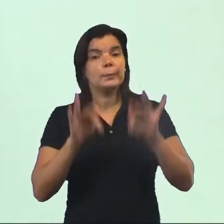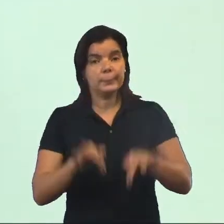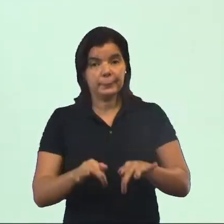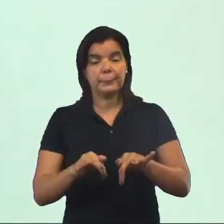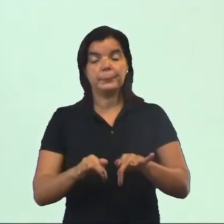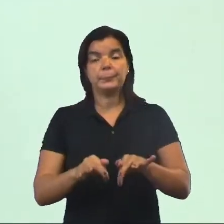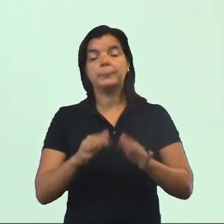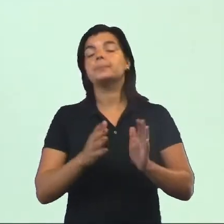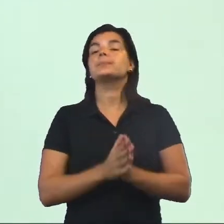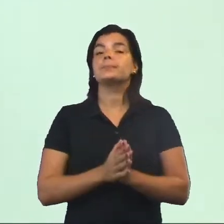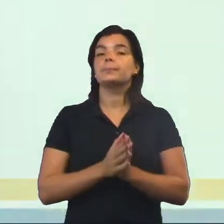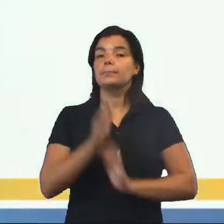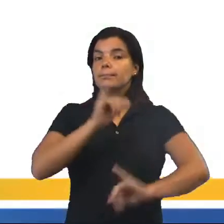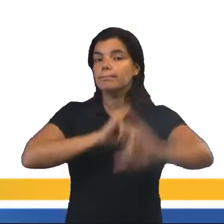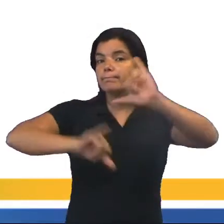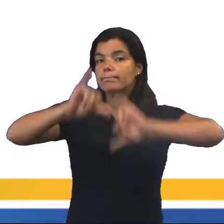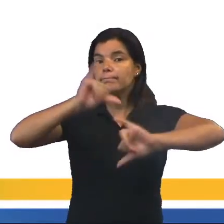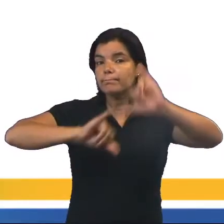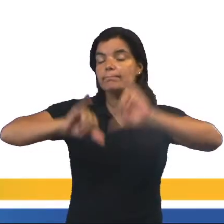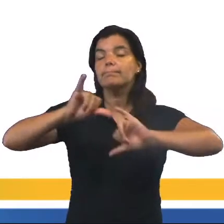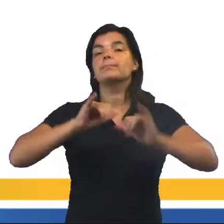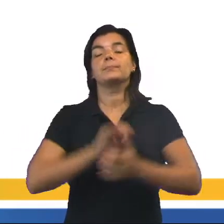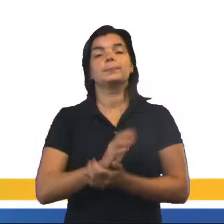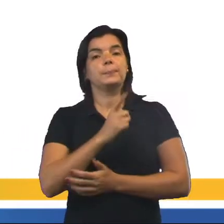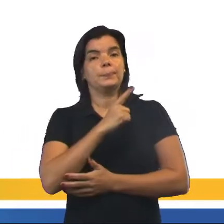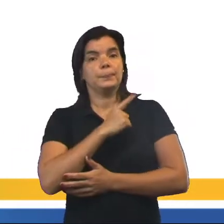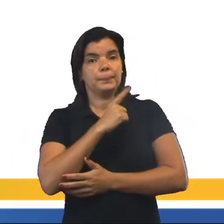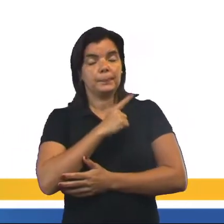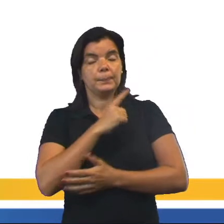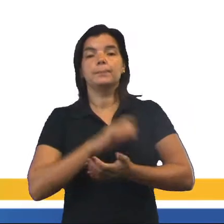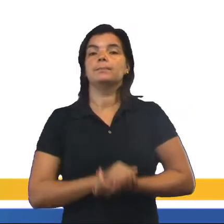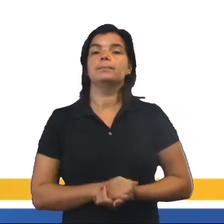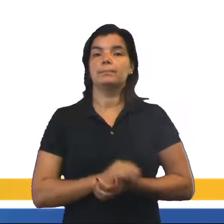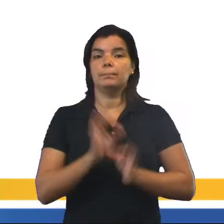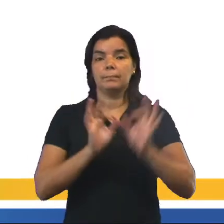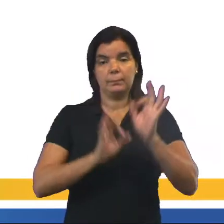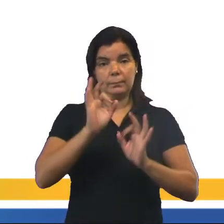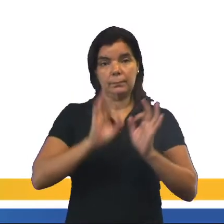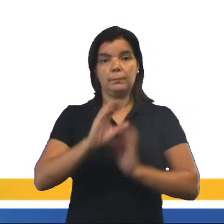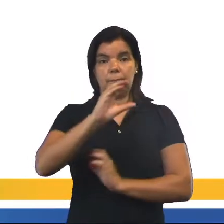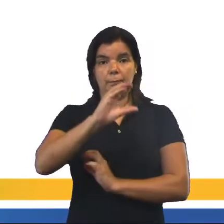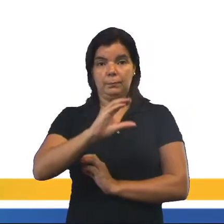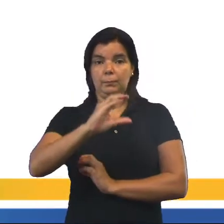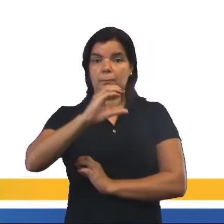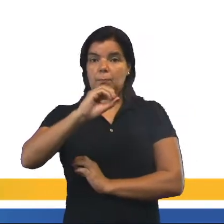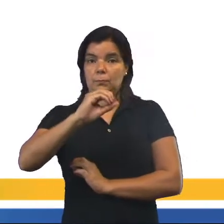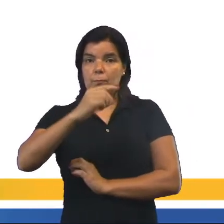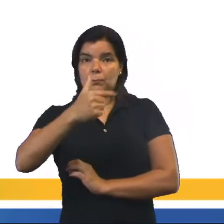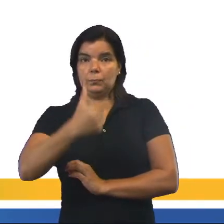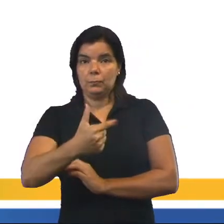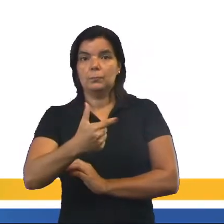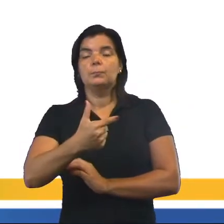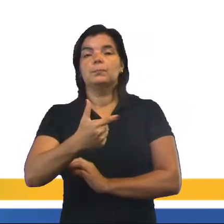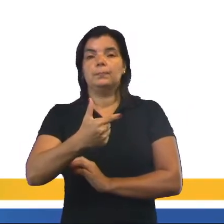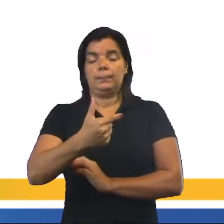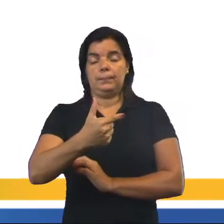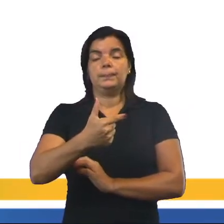dessa reação química? Nós temos a produção de CO2, então quando nós